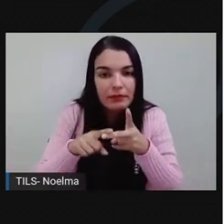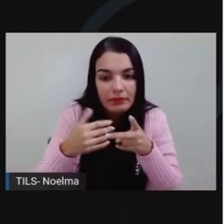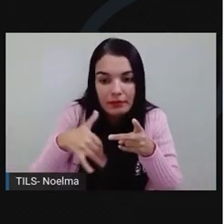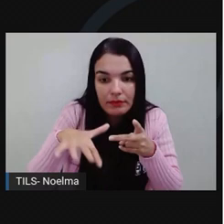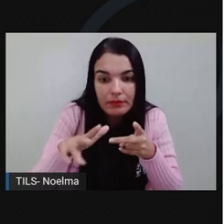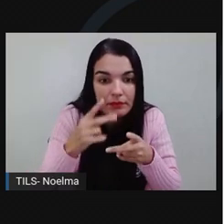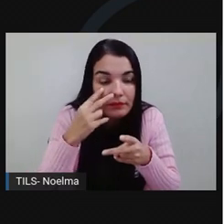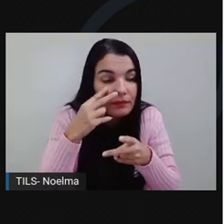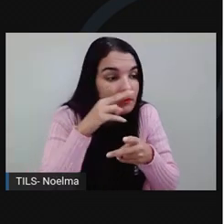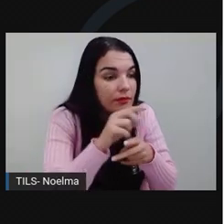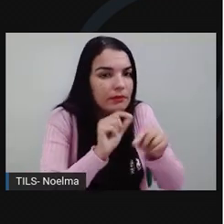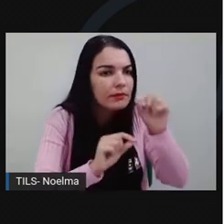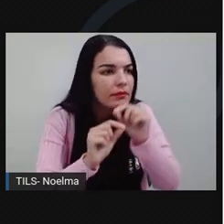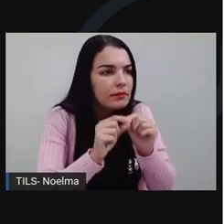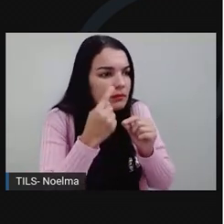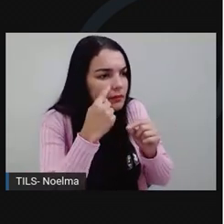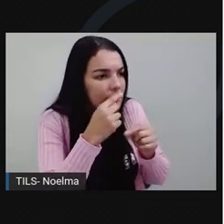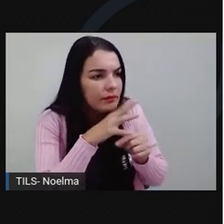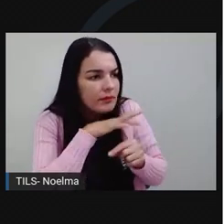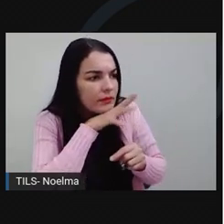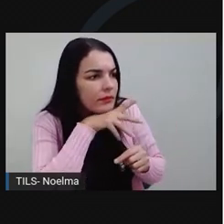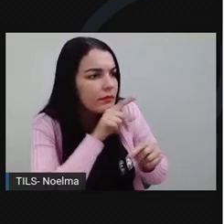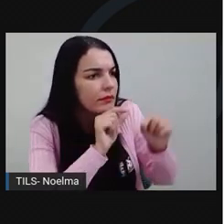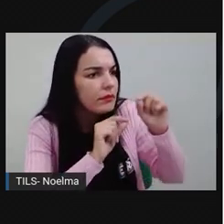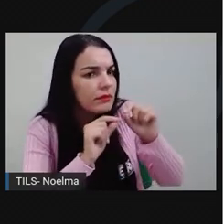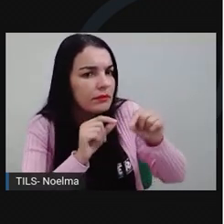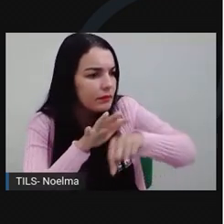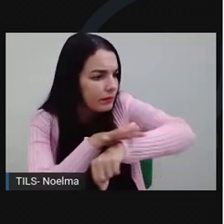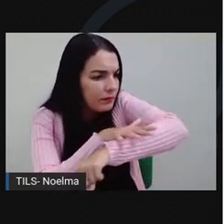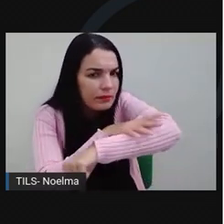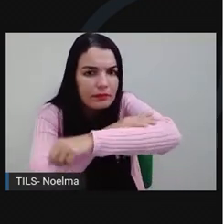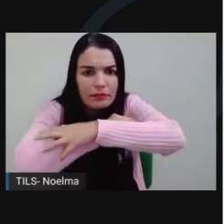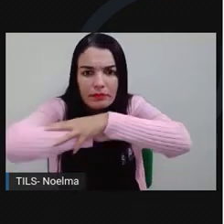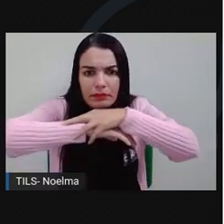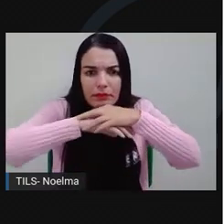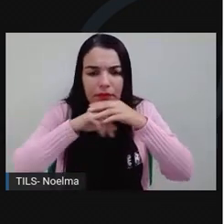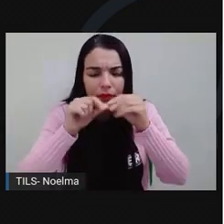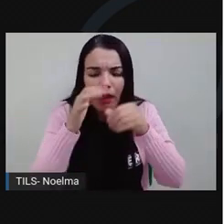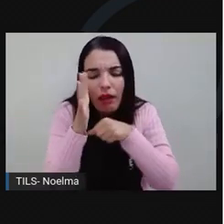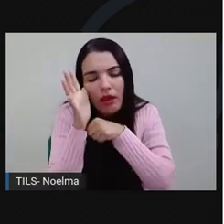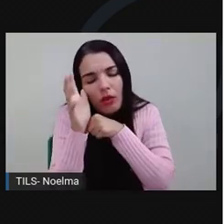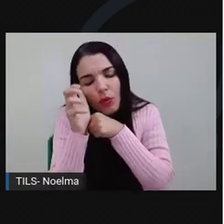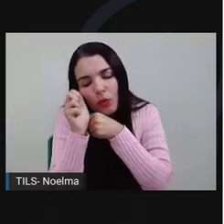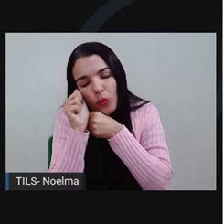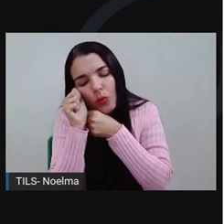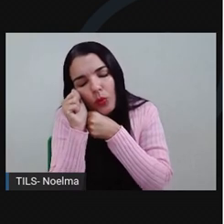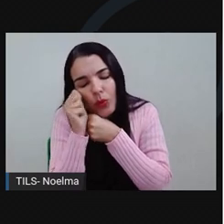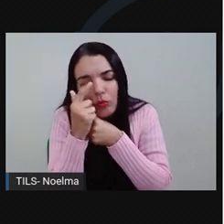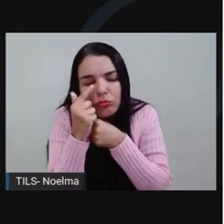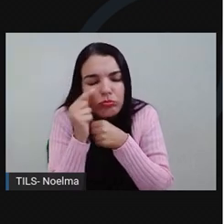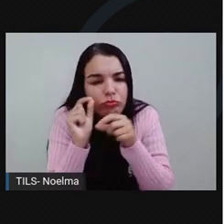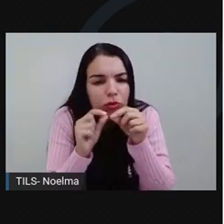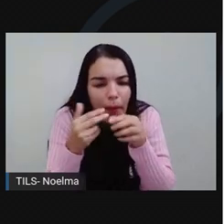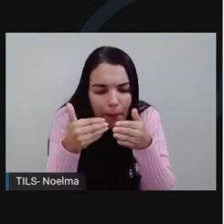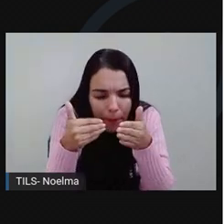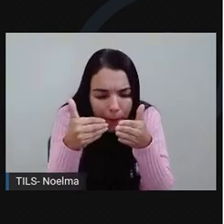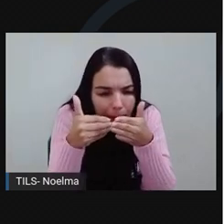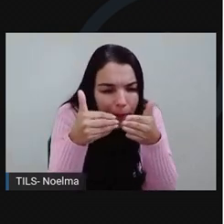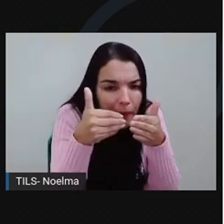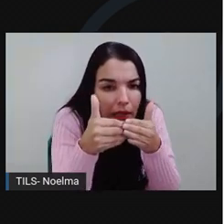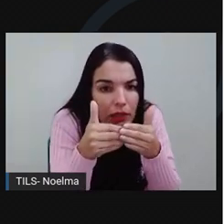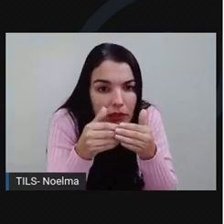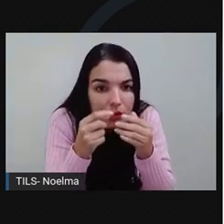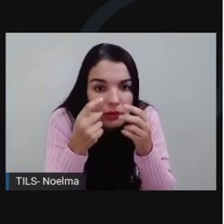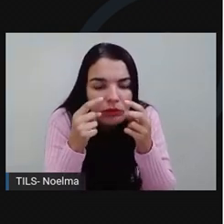terreiro um certo animal de belo pelo que dormia sossegado ao sol. Aproximou-se dele